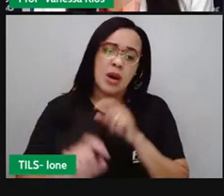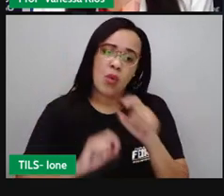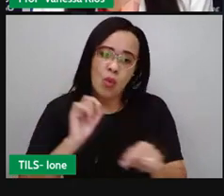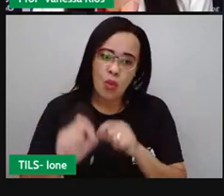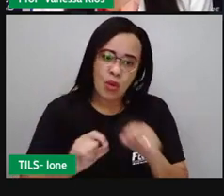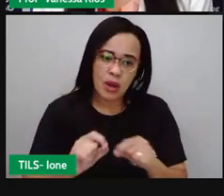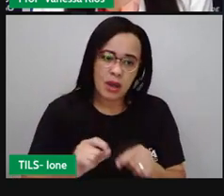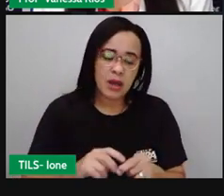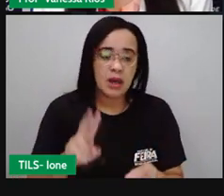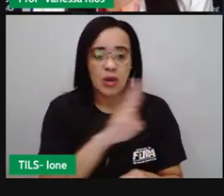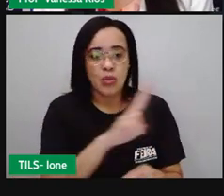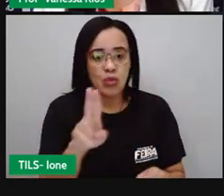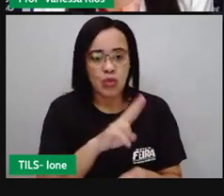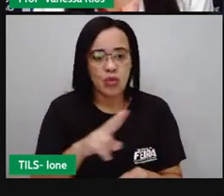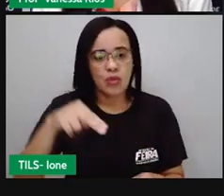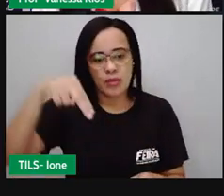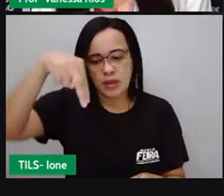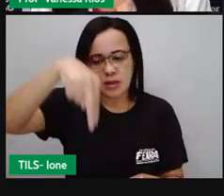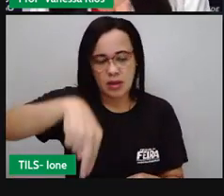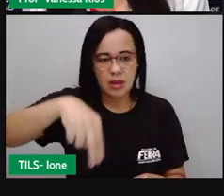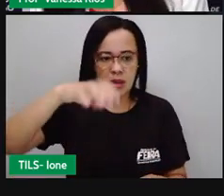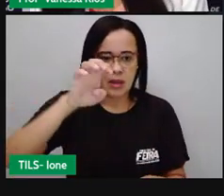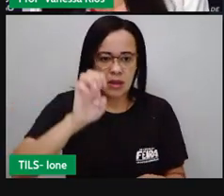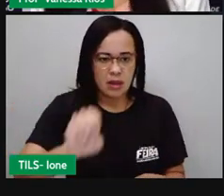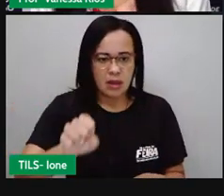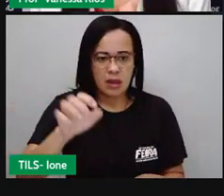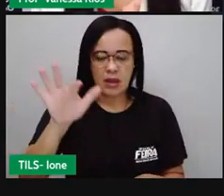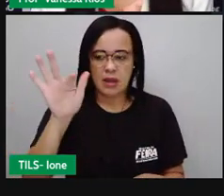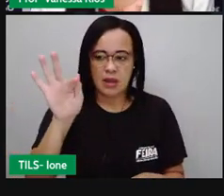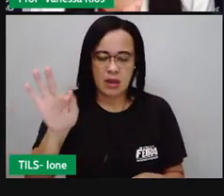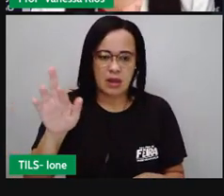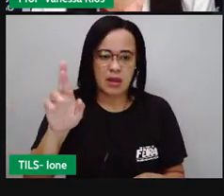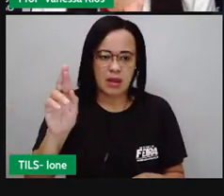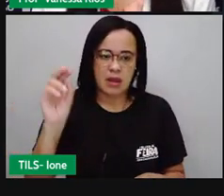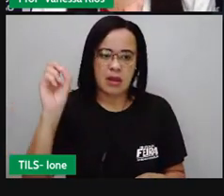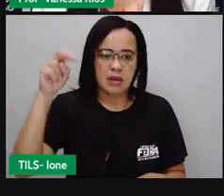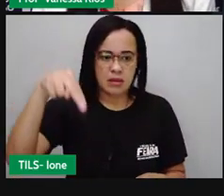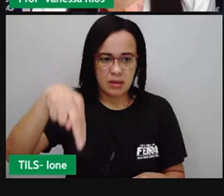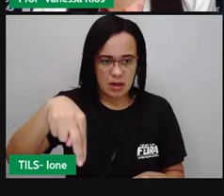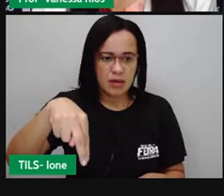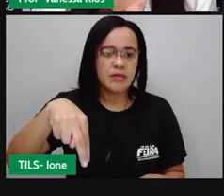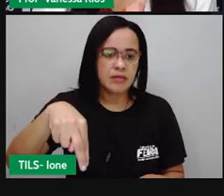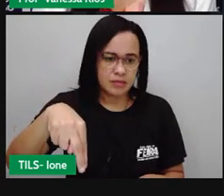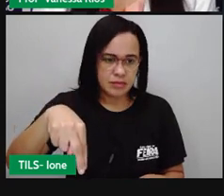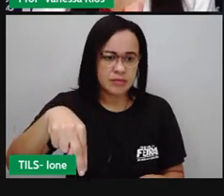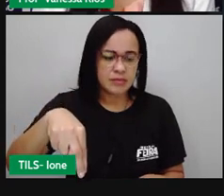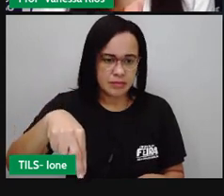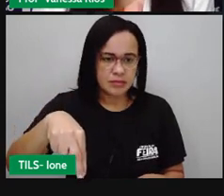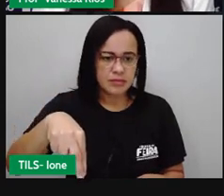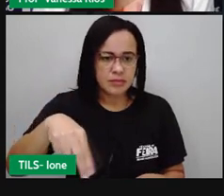esse processo de filtração por onde o sangue passa e vai ser filtrado.